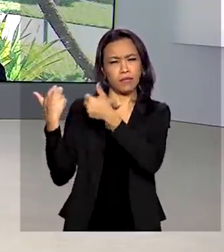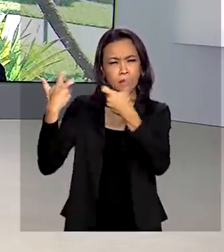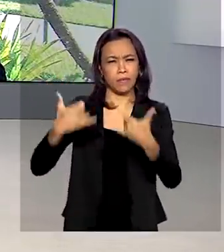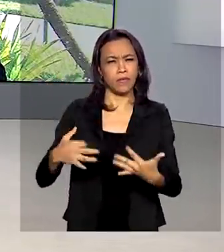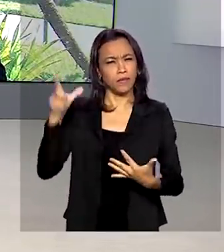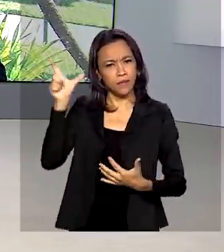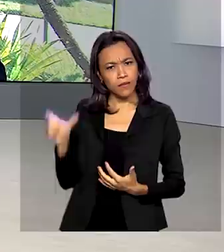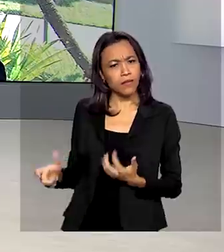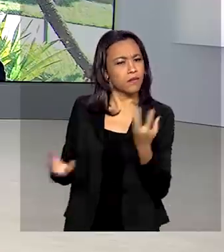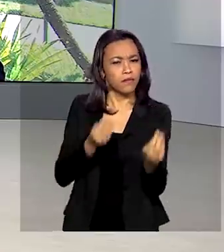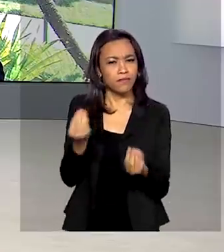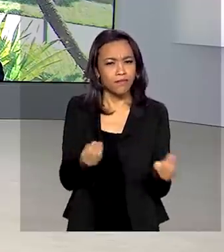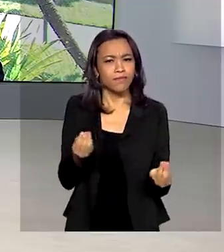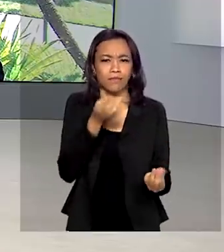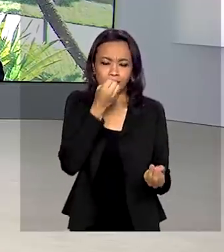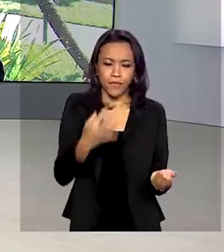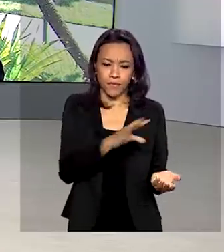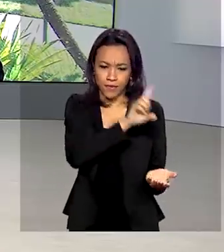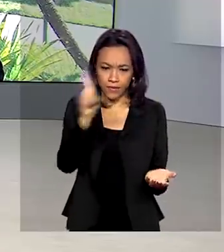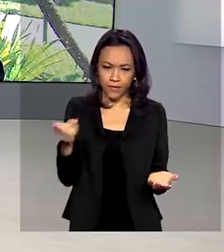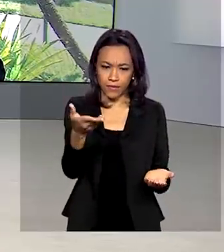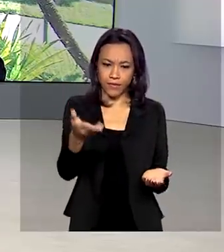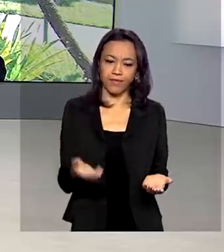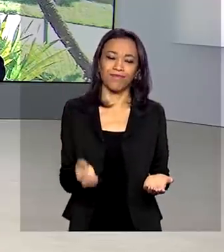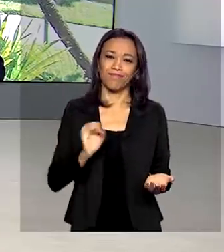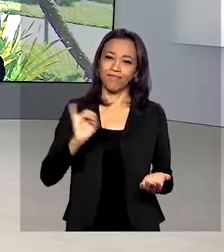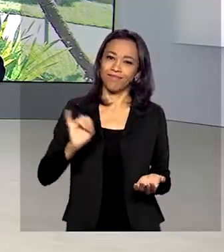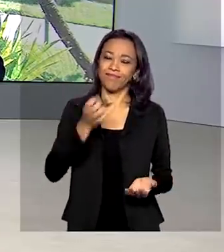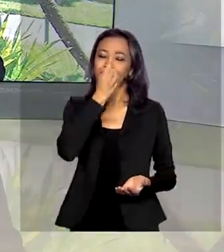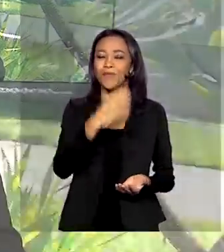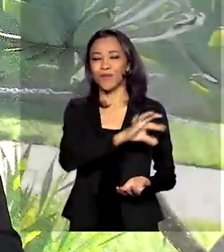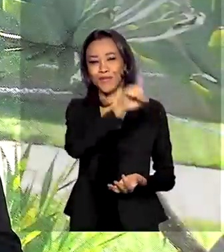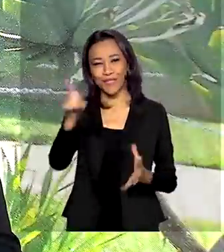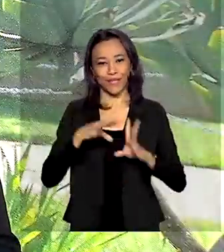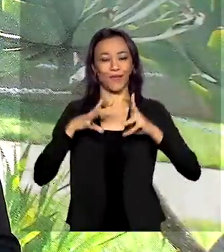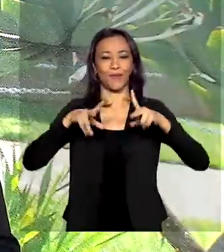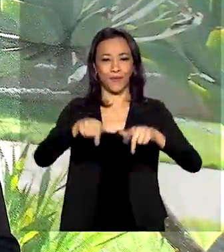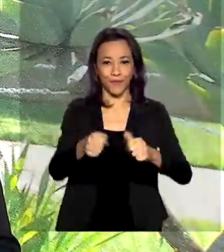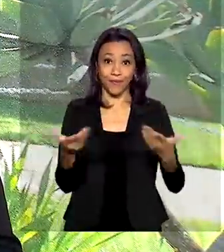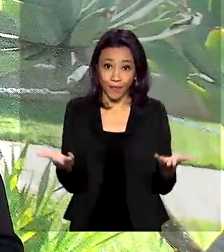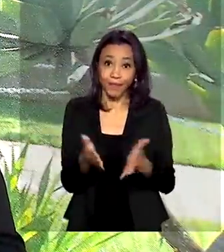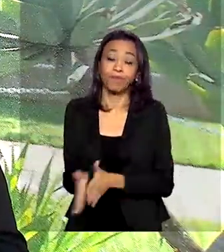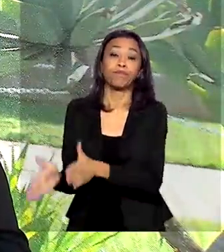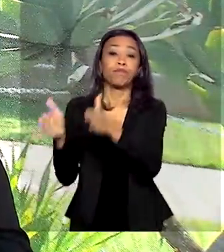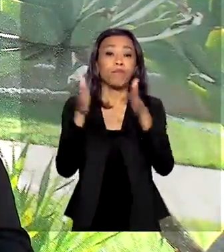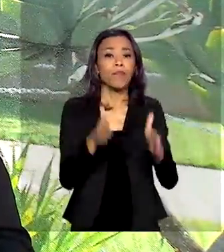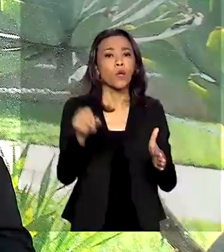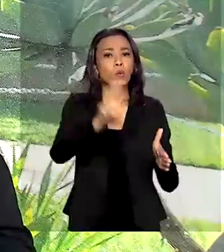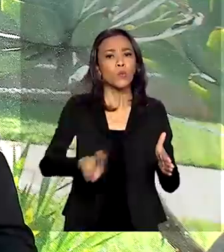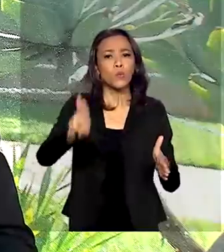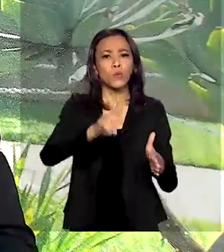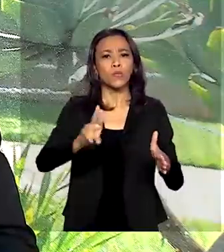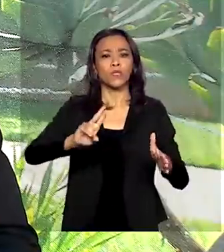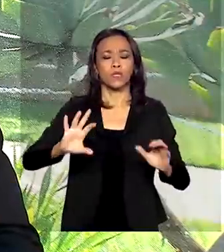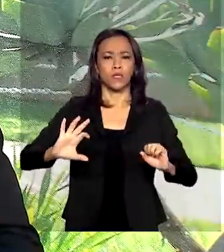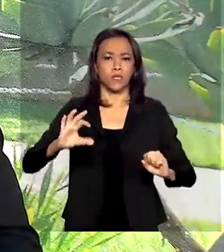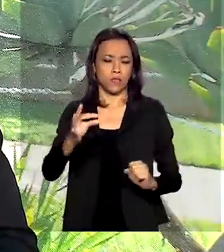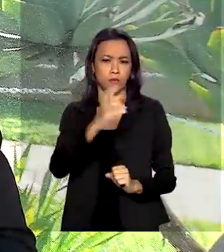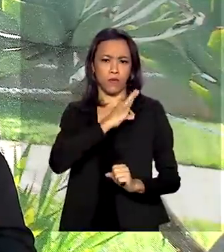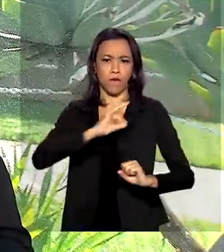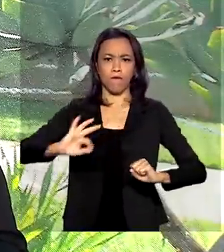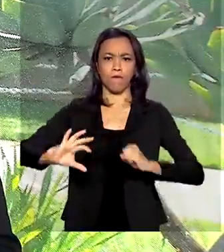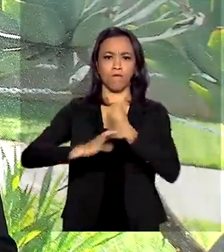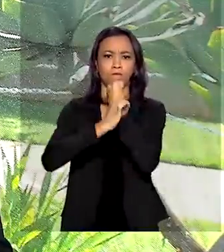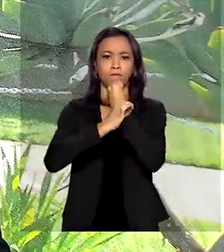gente ao vivo. Oi Glauco, bom dia. Olá, bom dia Renata, bom dia a todos. O uso da Força Nacional em